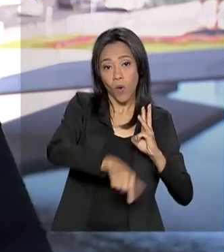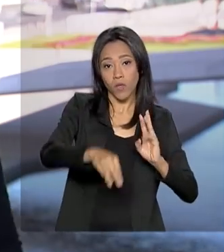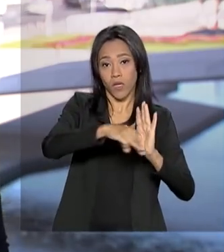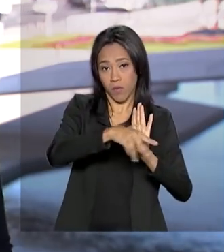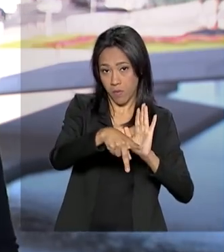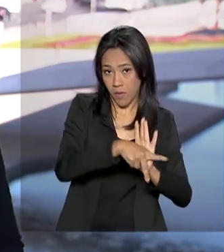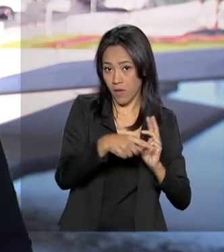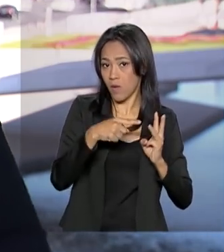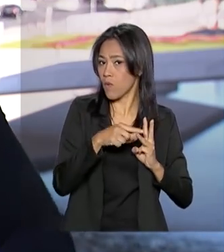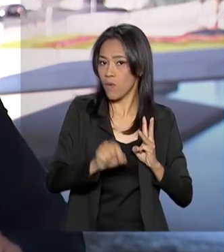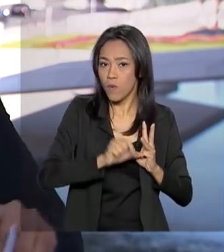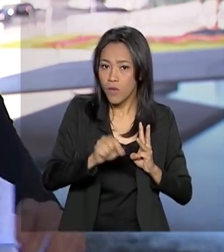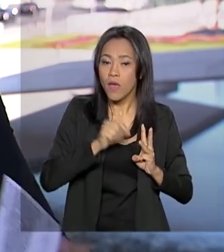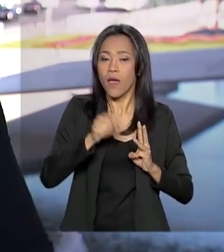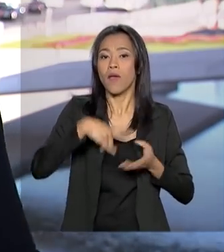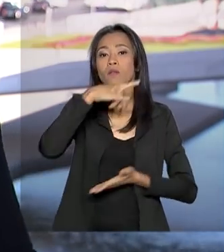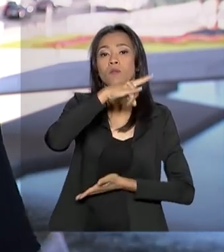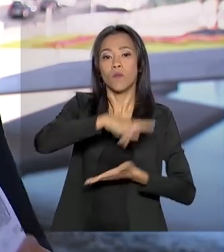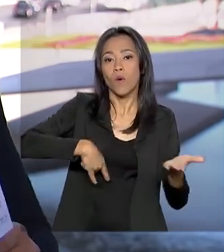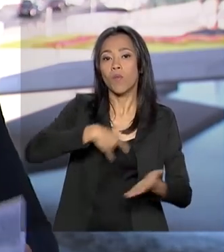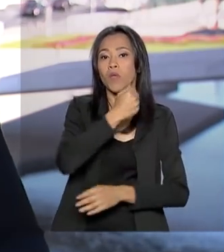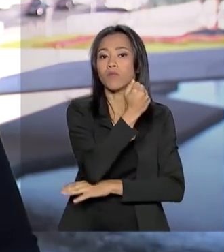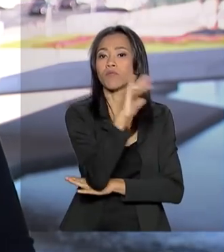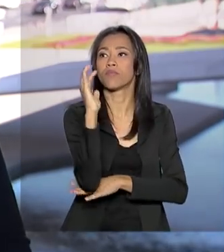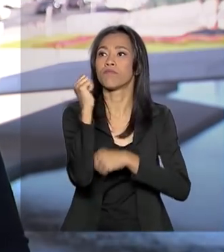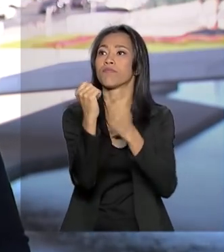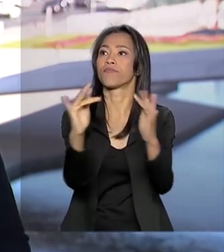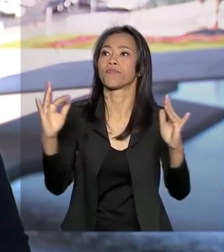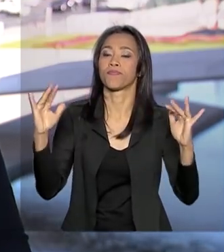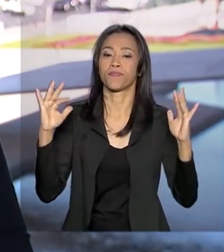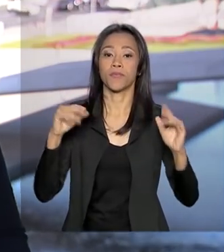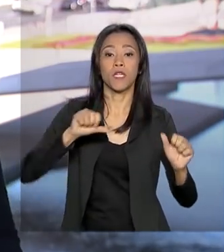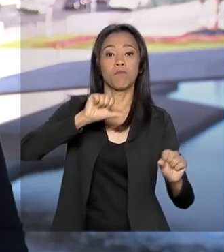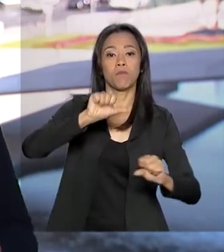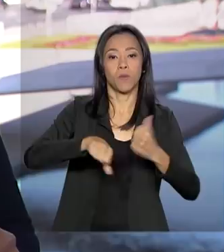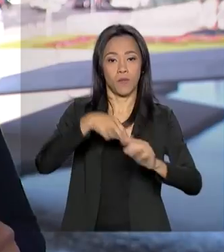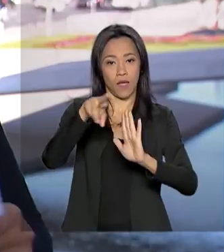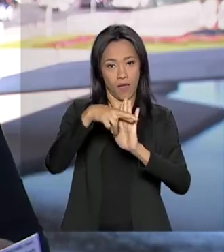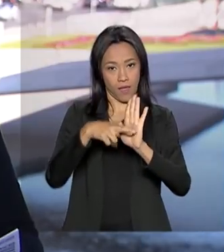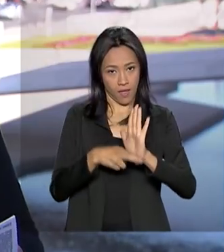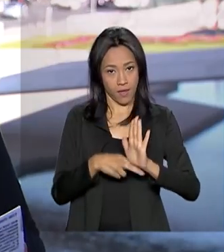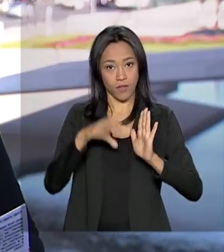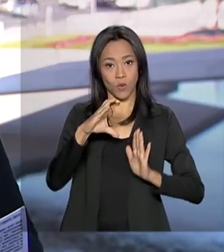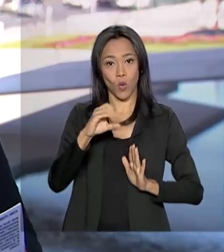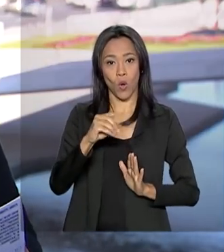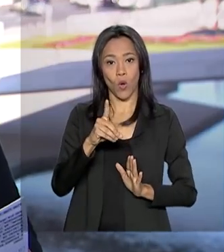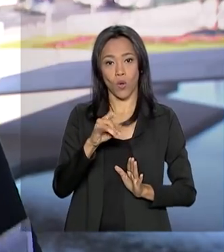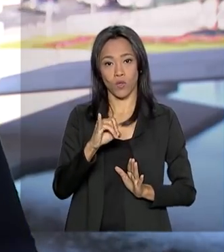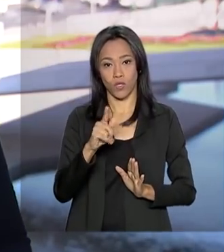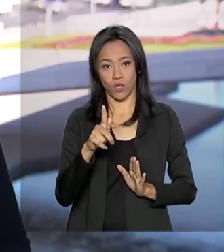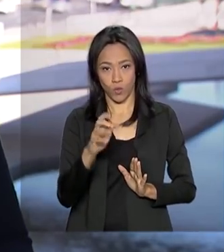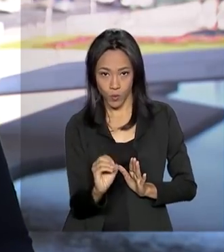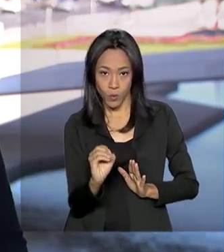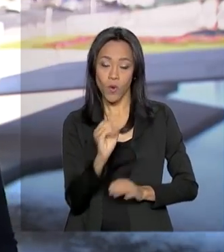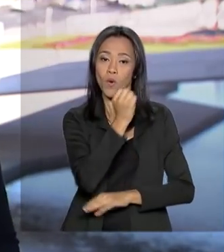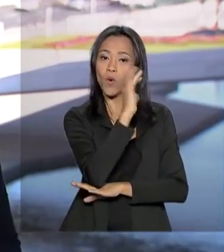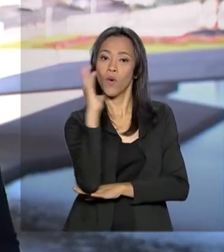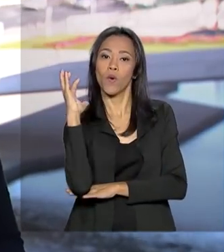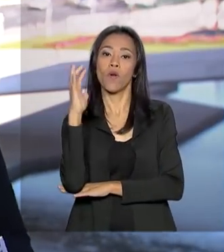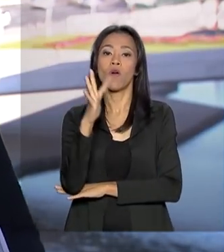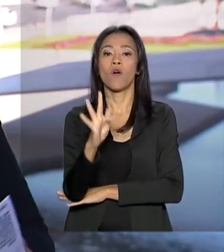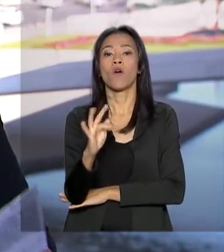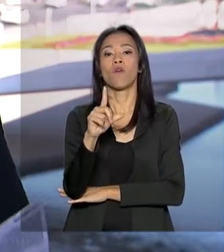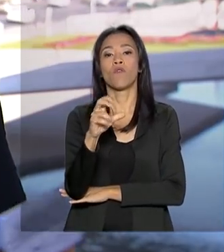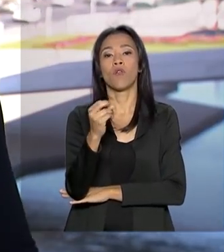de regularização ambiental e altera pontos do Código Florestal. Essas mudanças foram polêmicas porque os